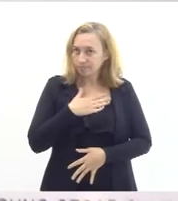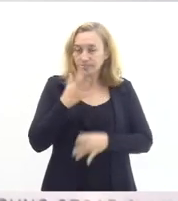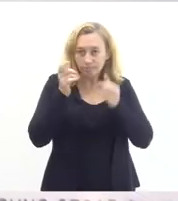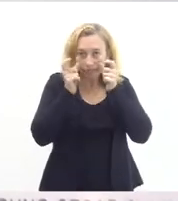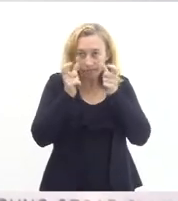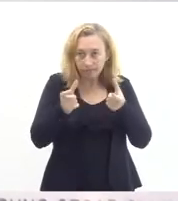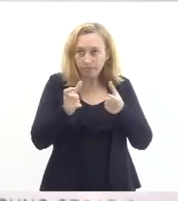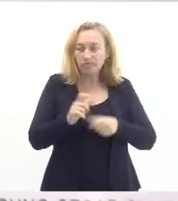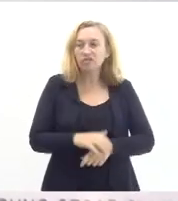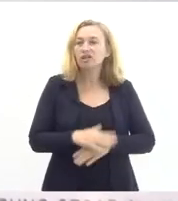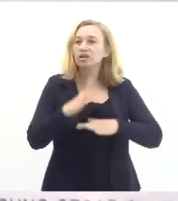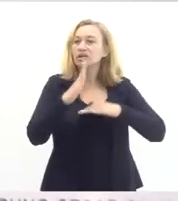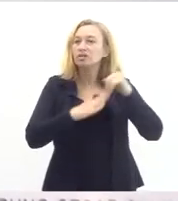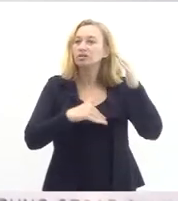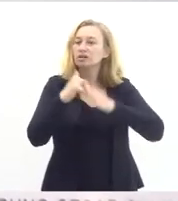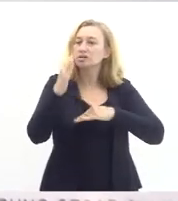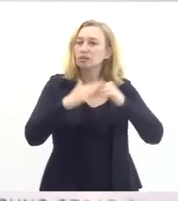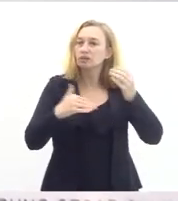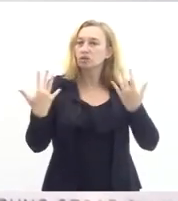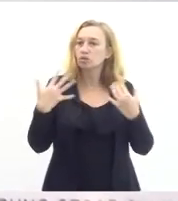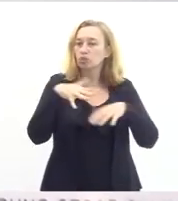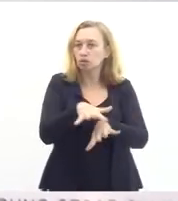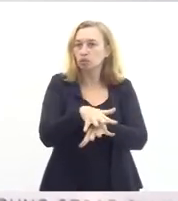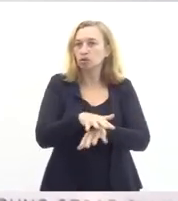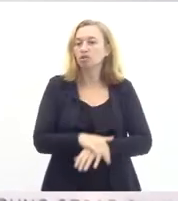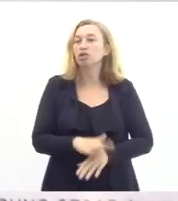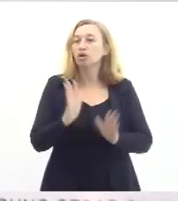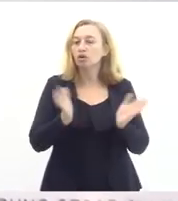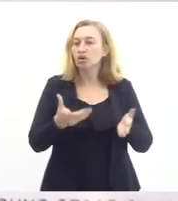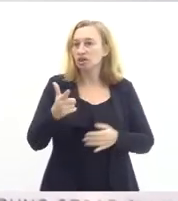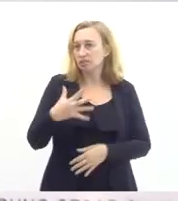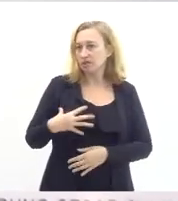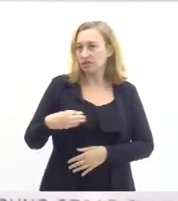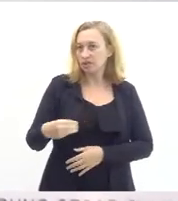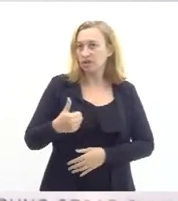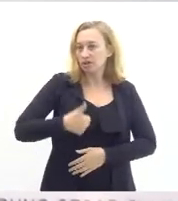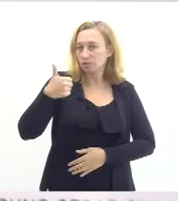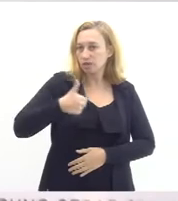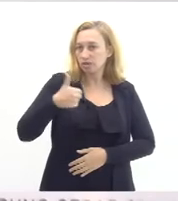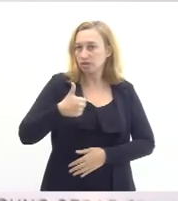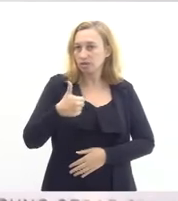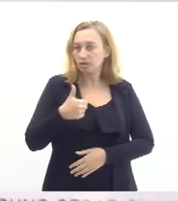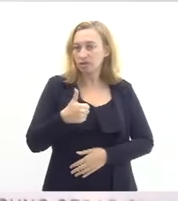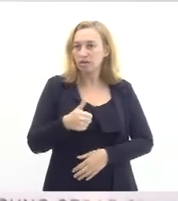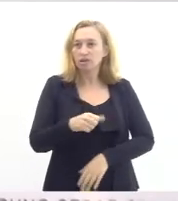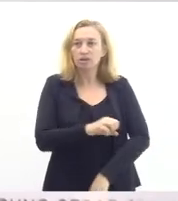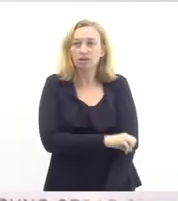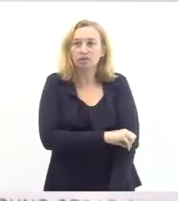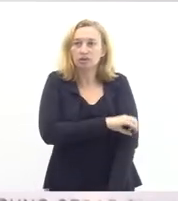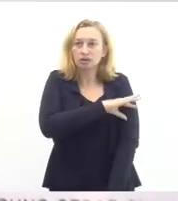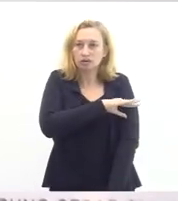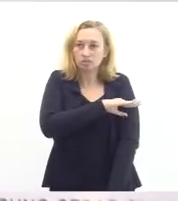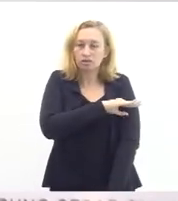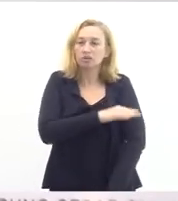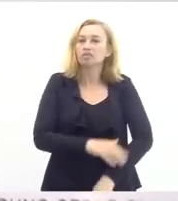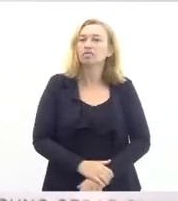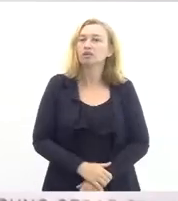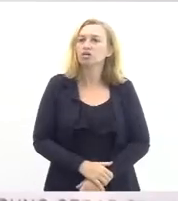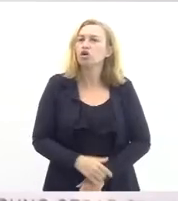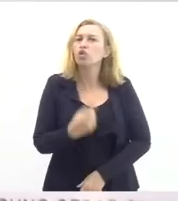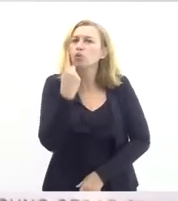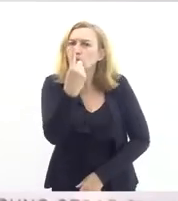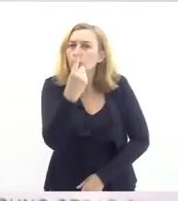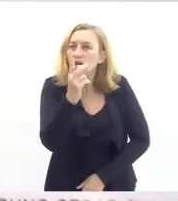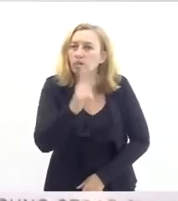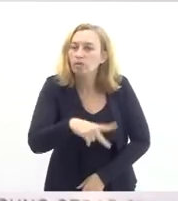atenção para essa questão dos profissionais de inclusão então hoje a minha filha está no primeiro ano do ensino fundamental uma